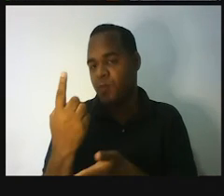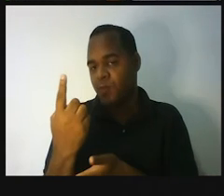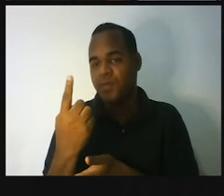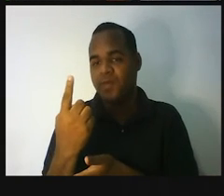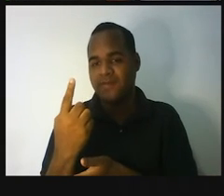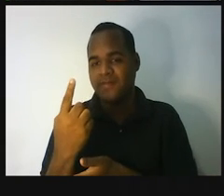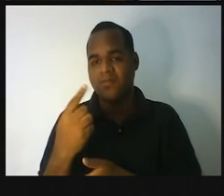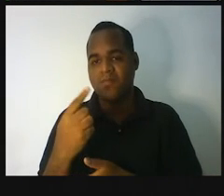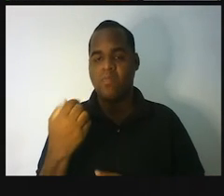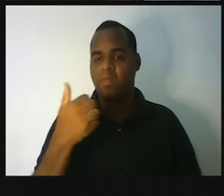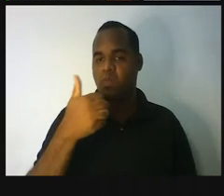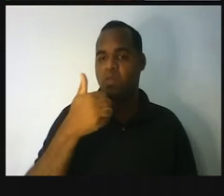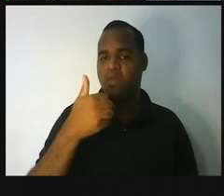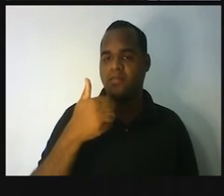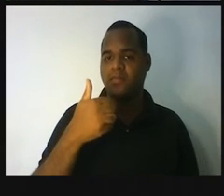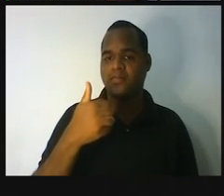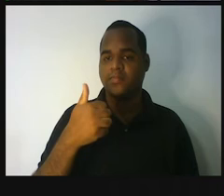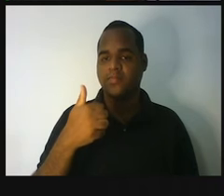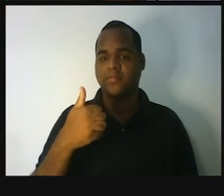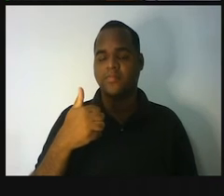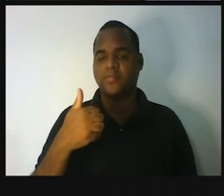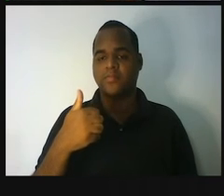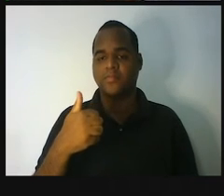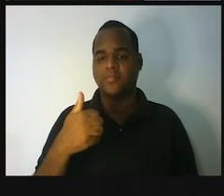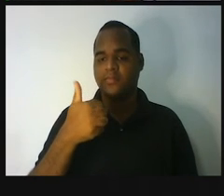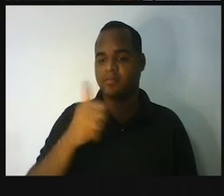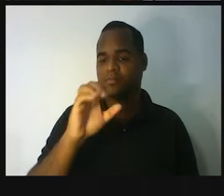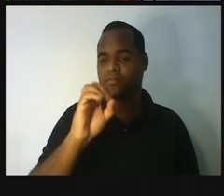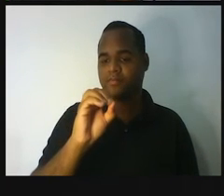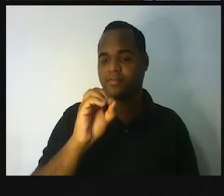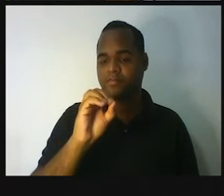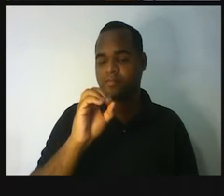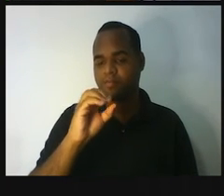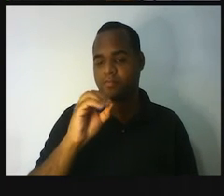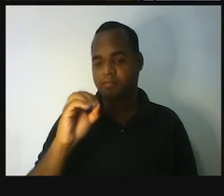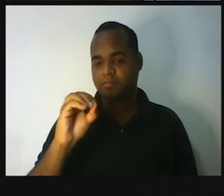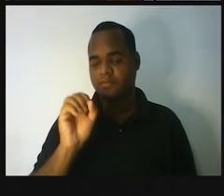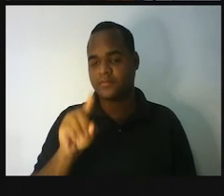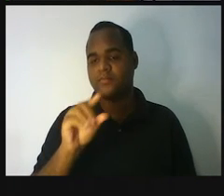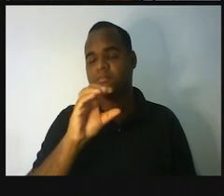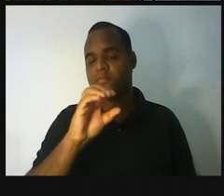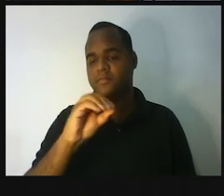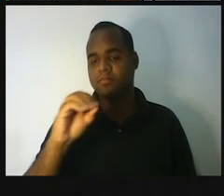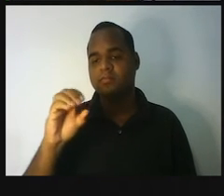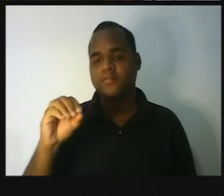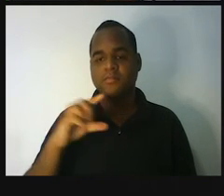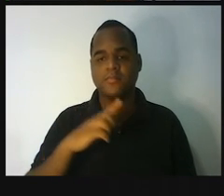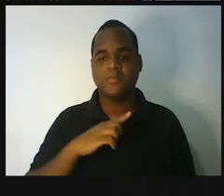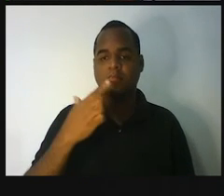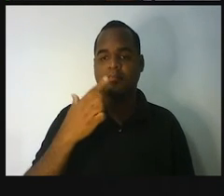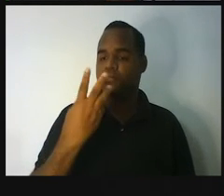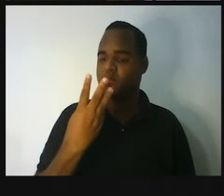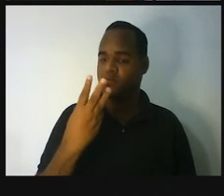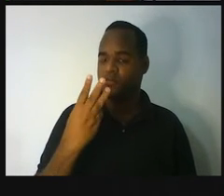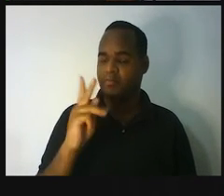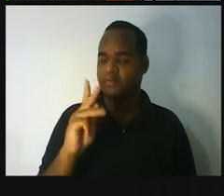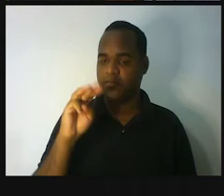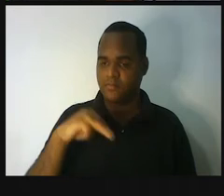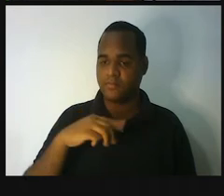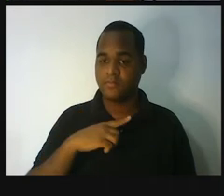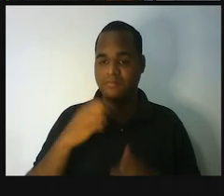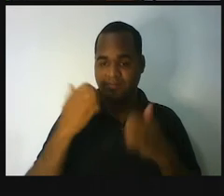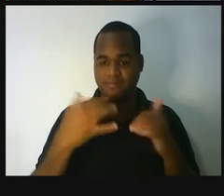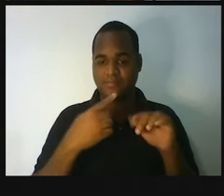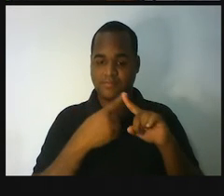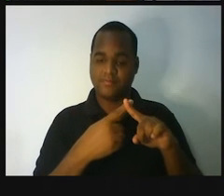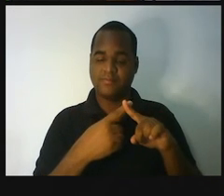vezes 10. Então, 100 mil. Basta agora a gente pegar os 23 quilômetros e multiplicar pelos